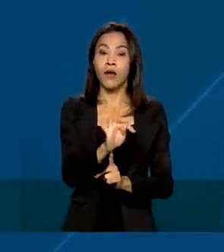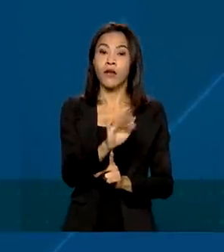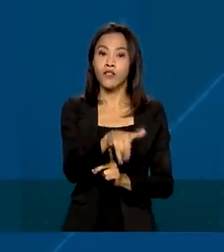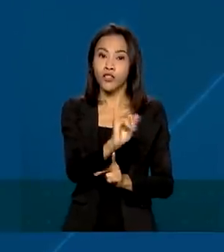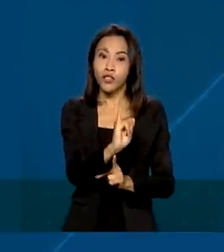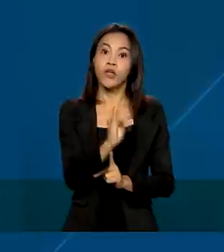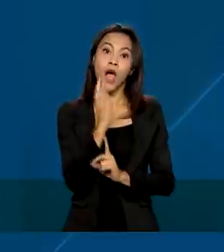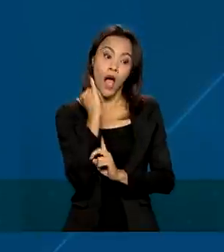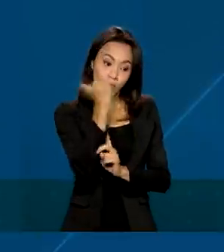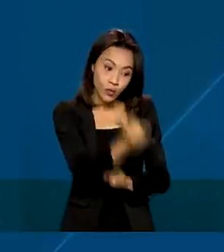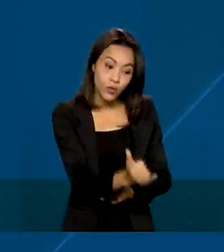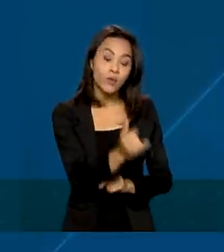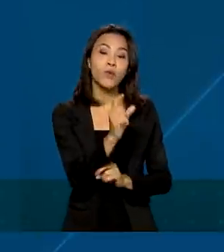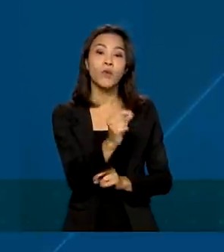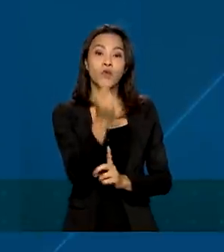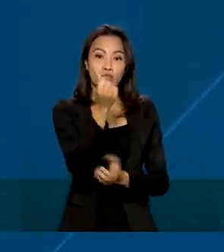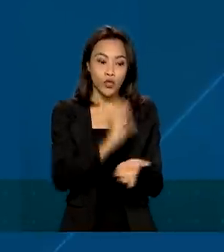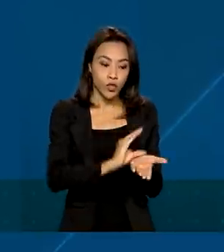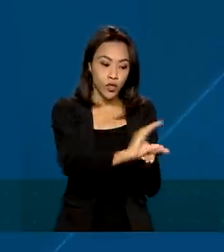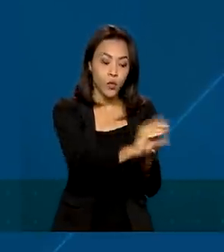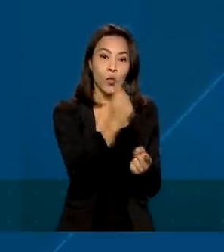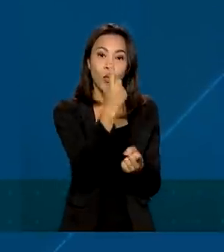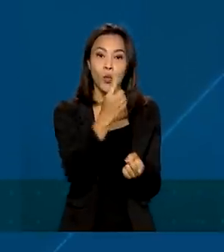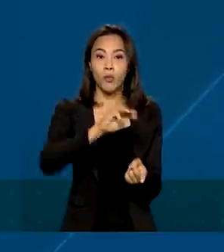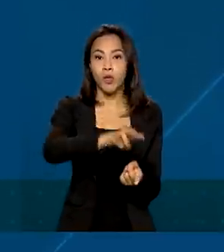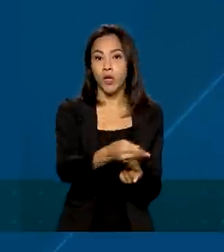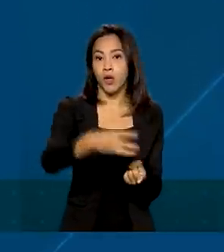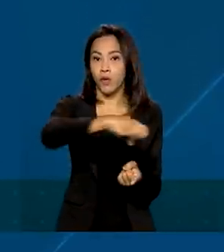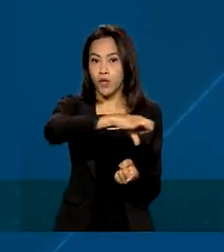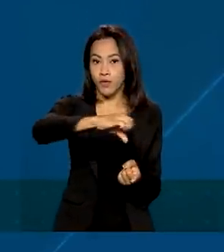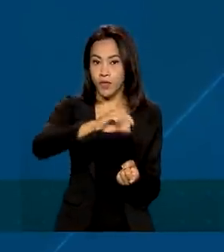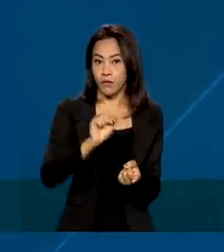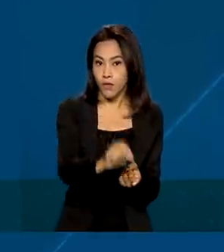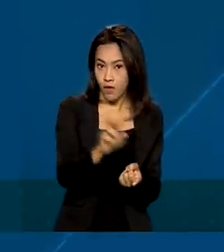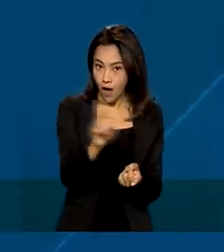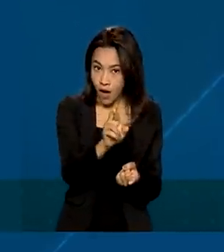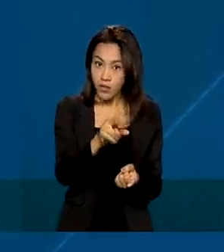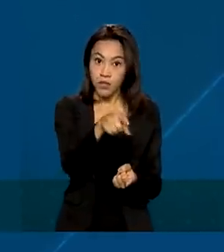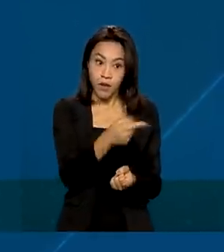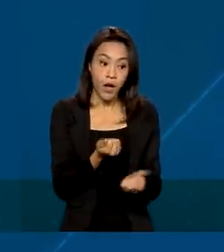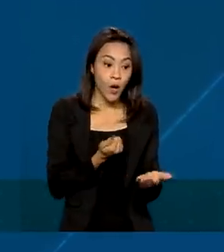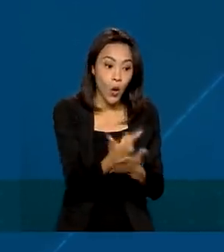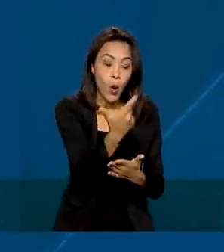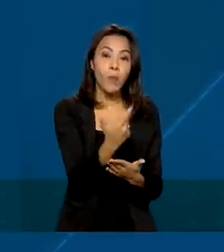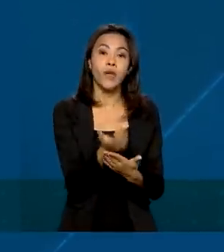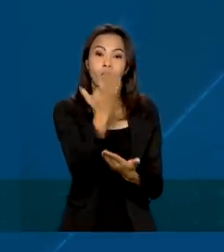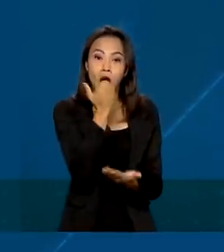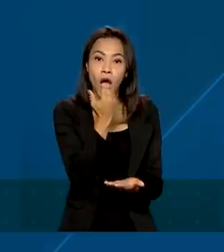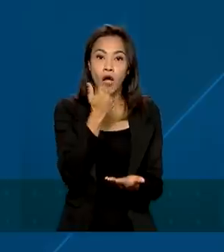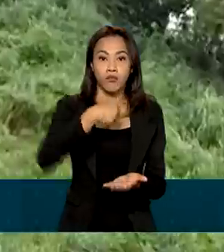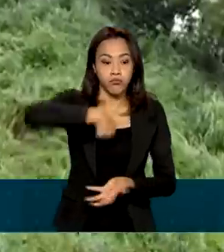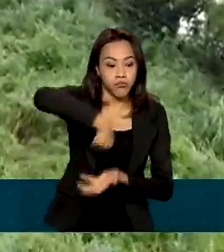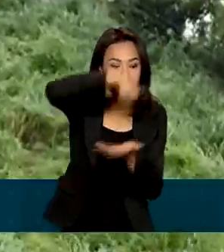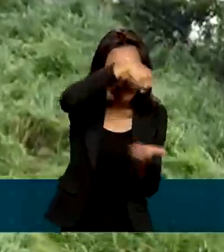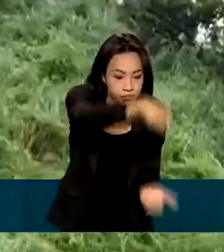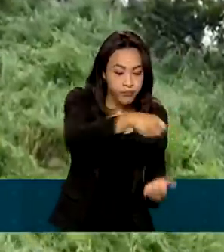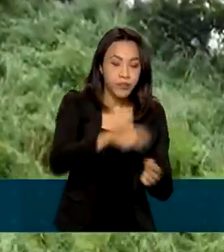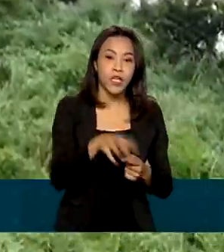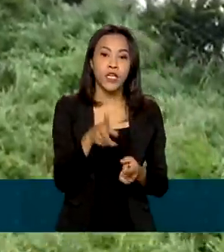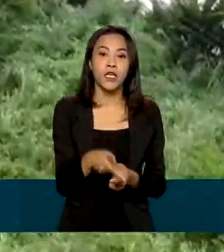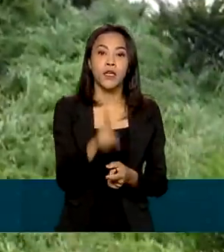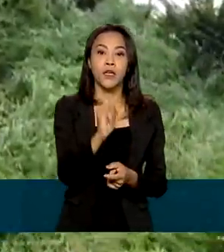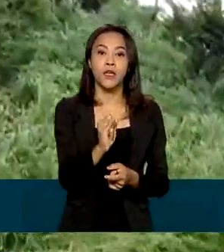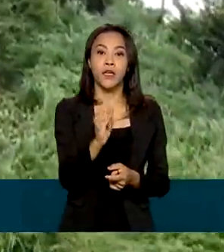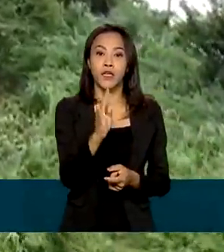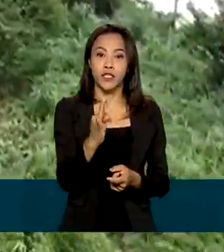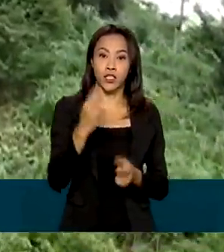anunciou um repasse de R 1,9 milhão para a compra de cestas básicas, kits de higiene e